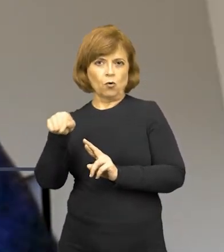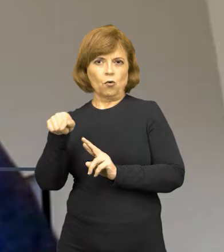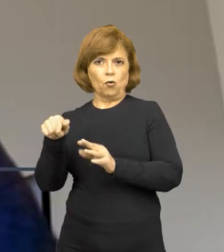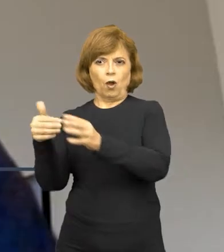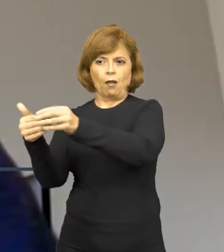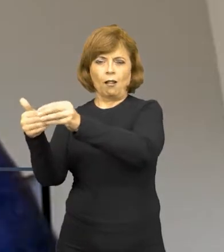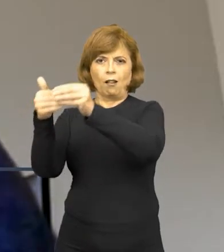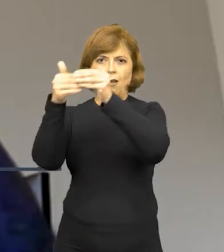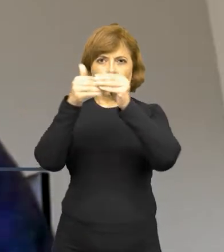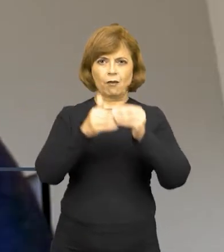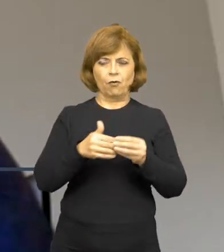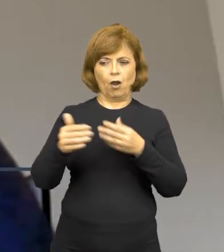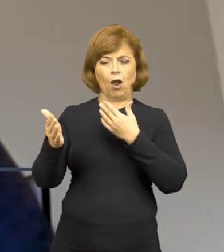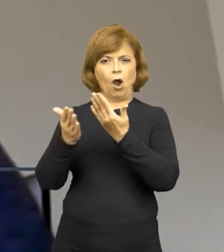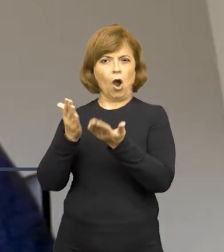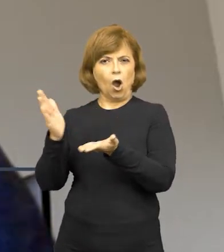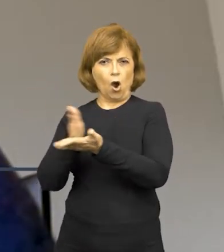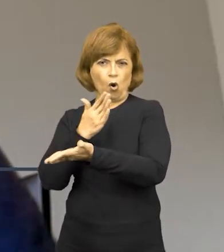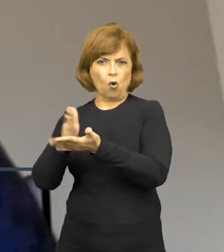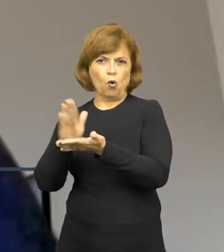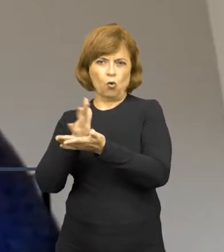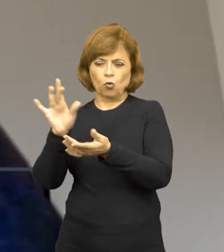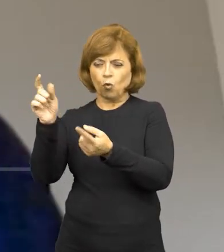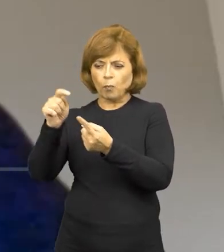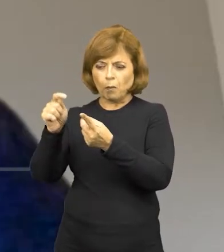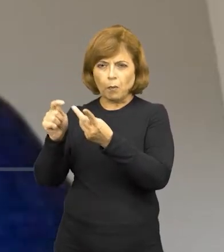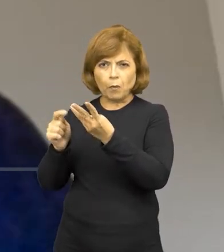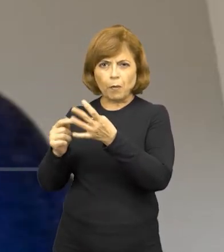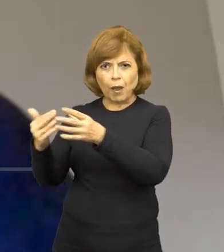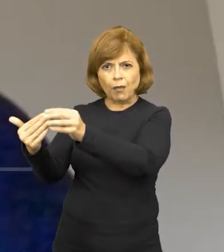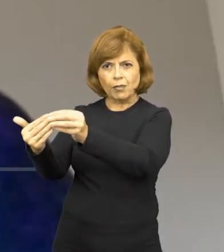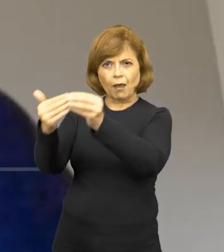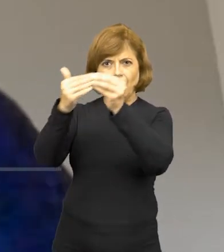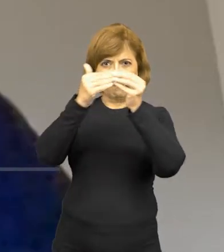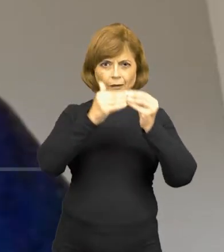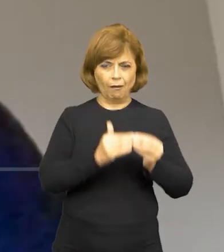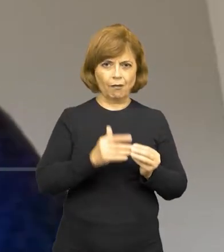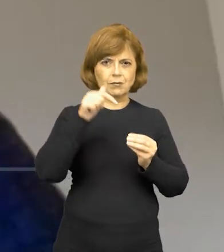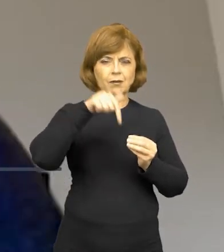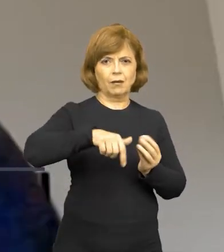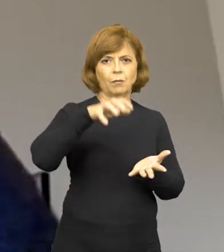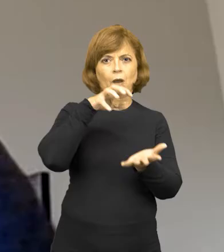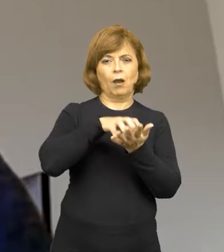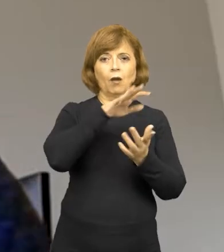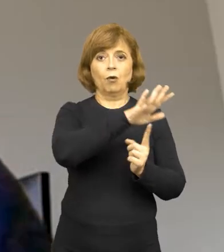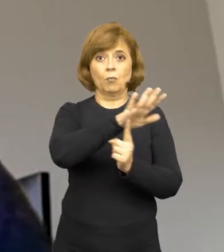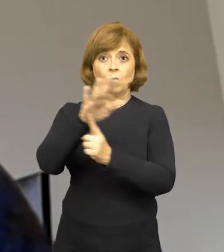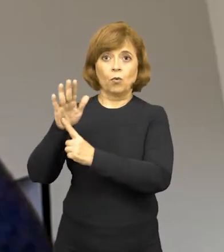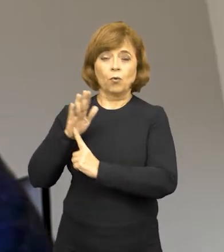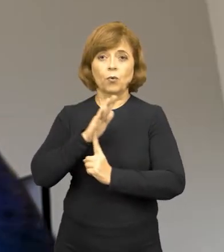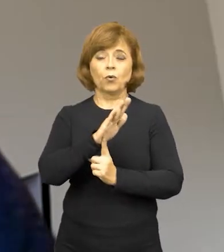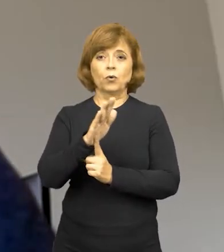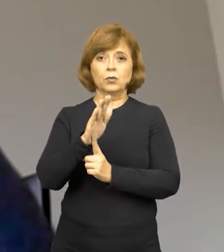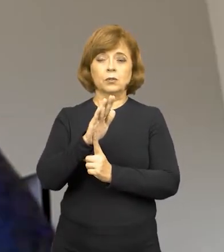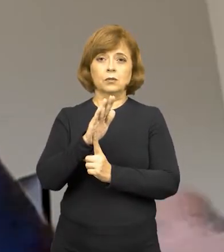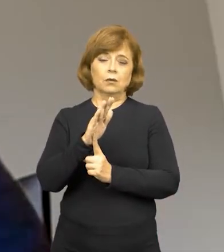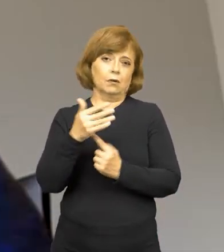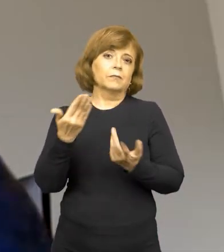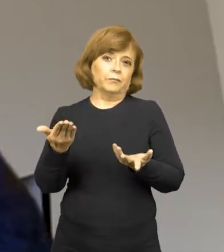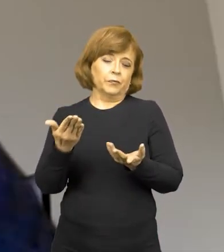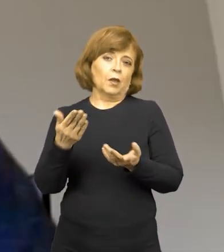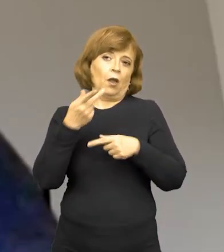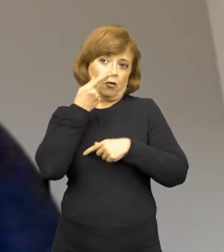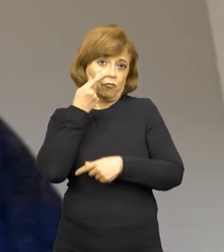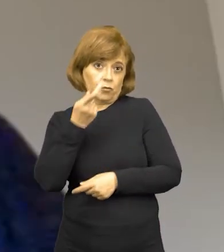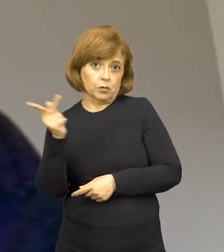fisicamente algum item, alguns itens do nosso acervo para mostrar, enfim,